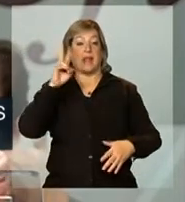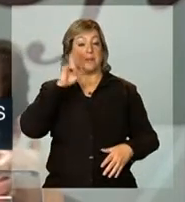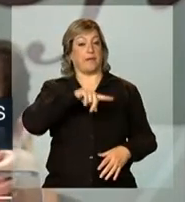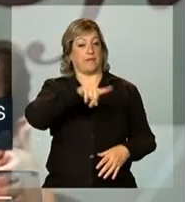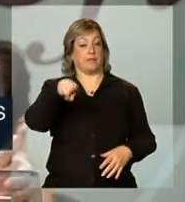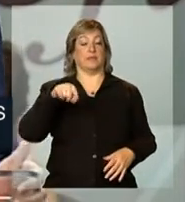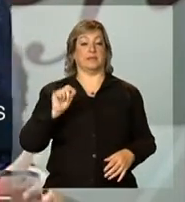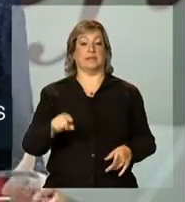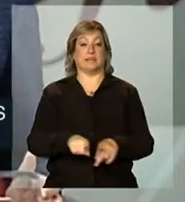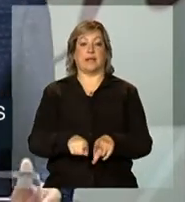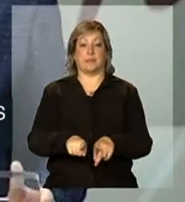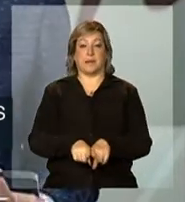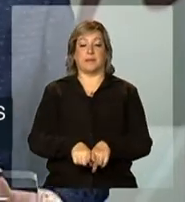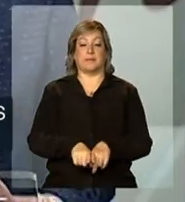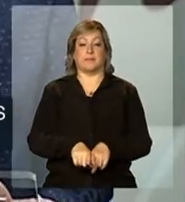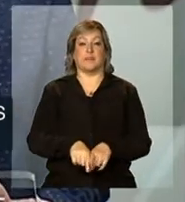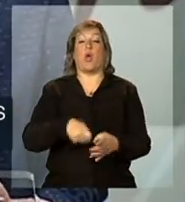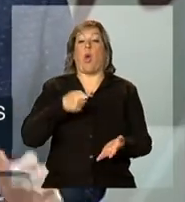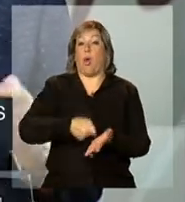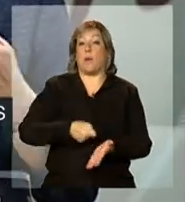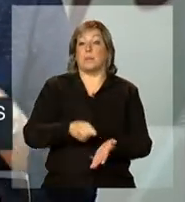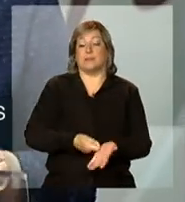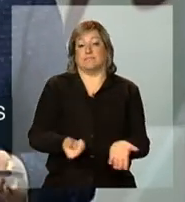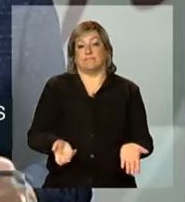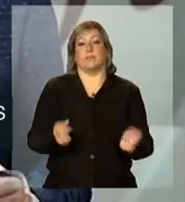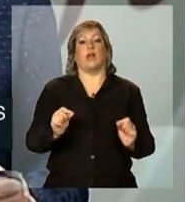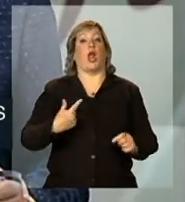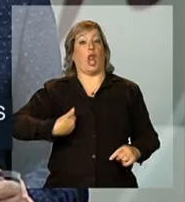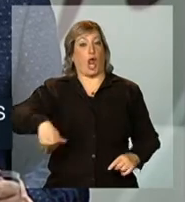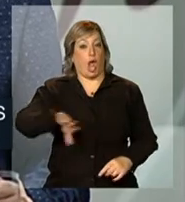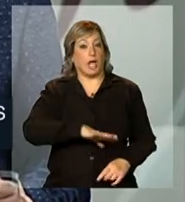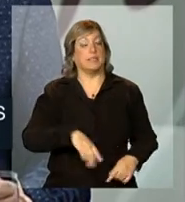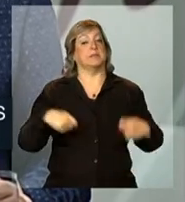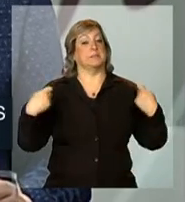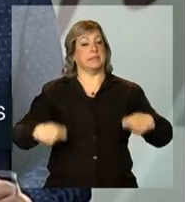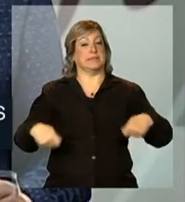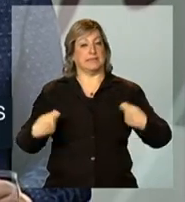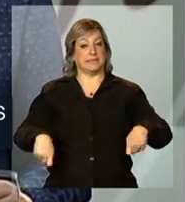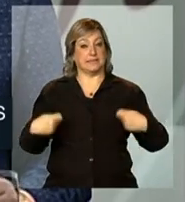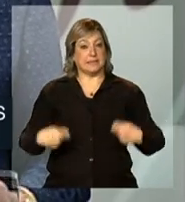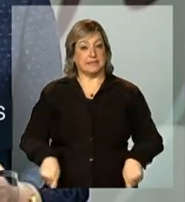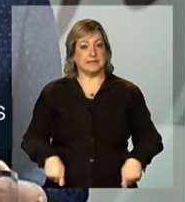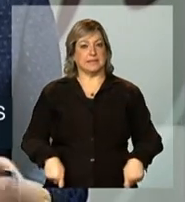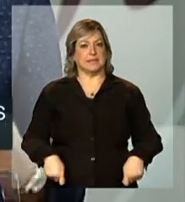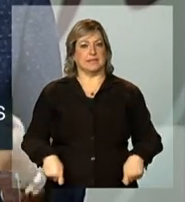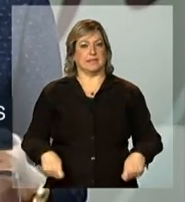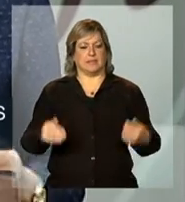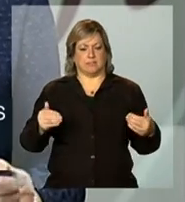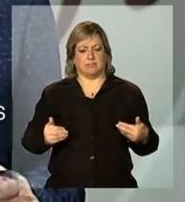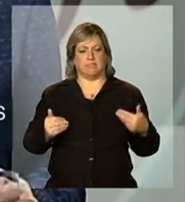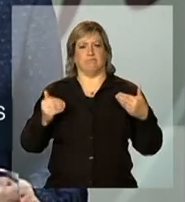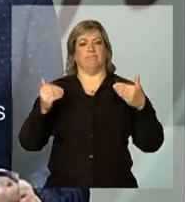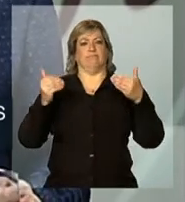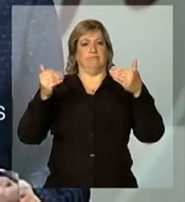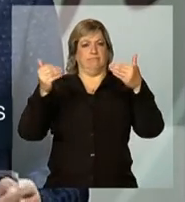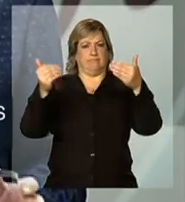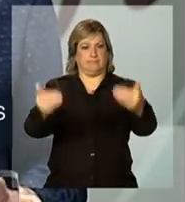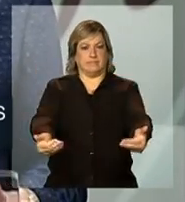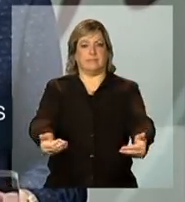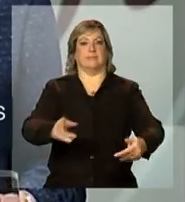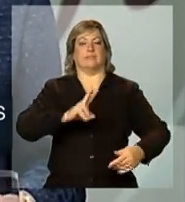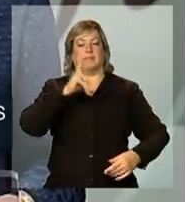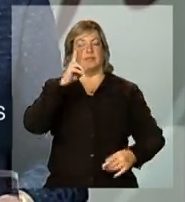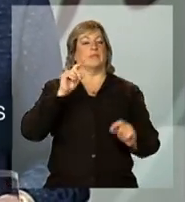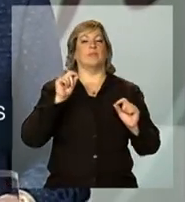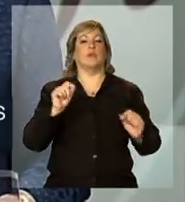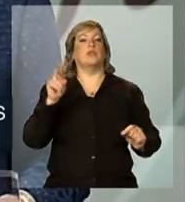obrigação de que nós devemos dar um passo bem grande no que se